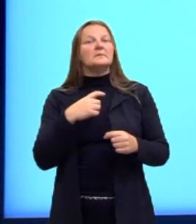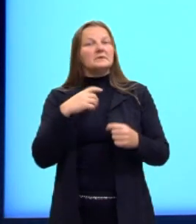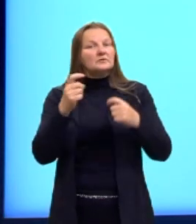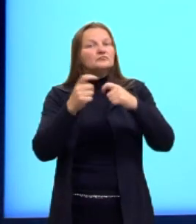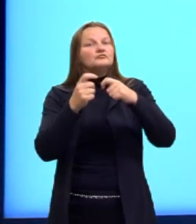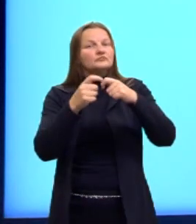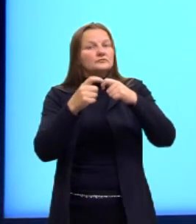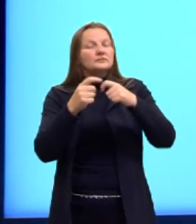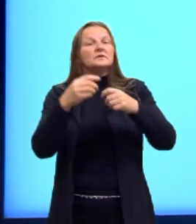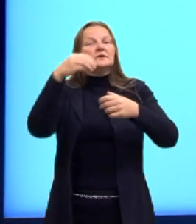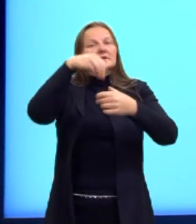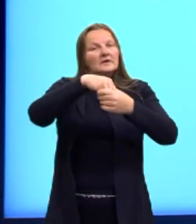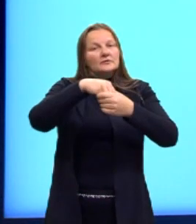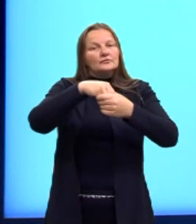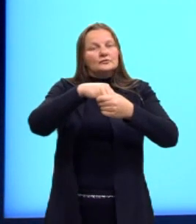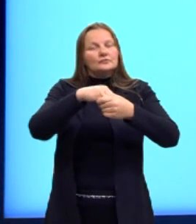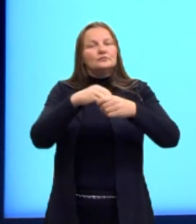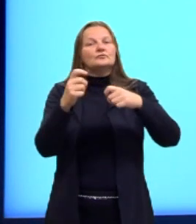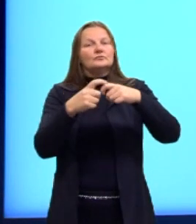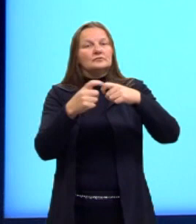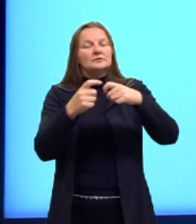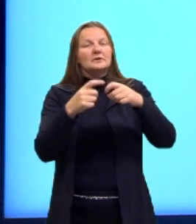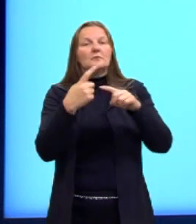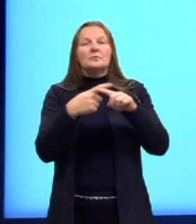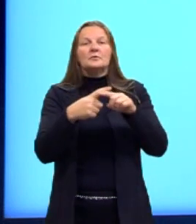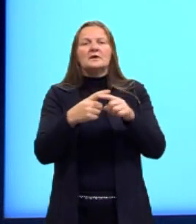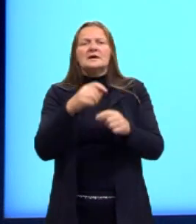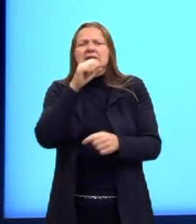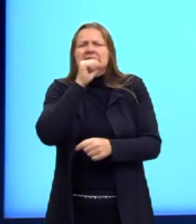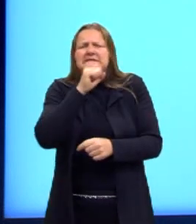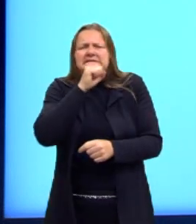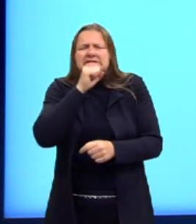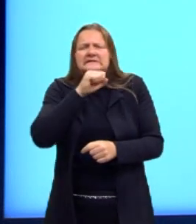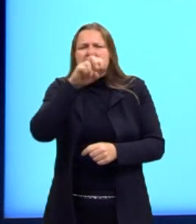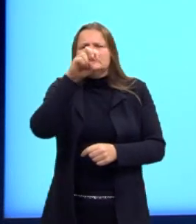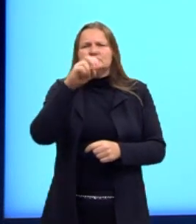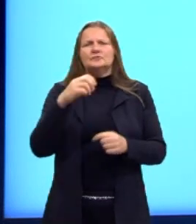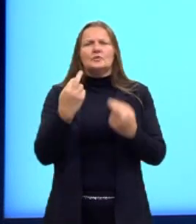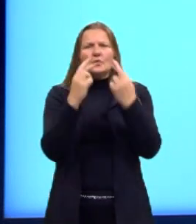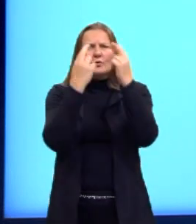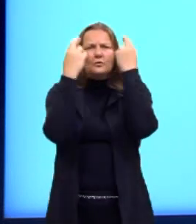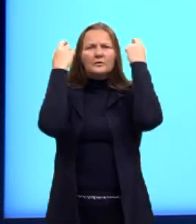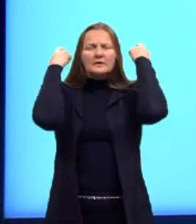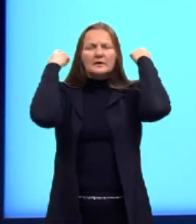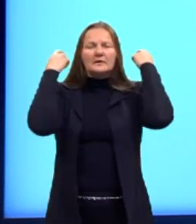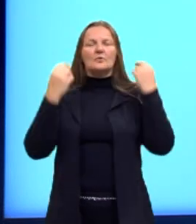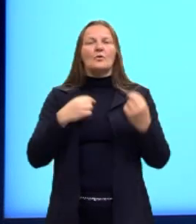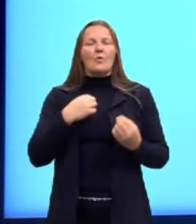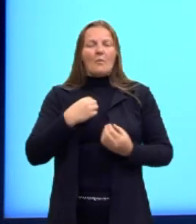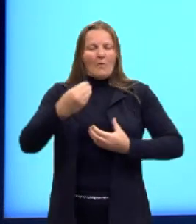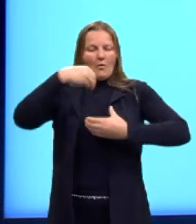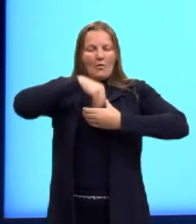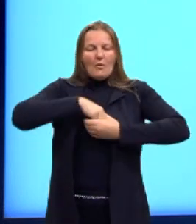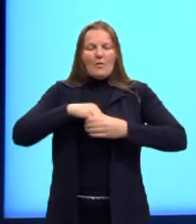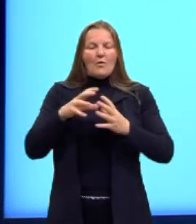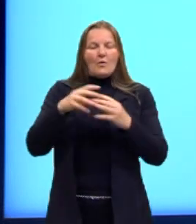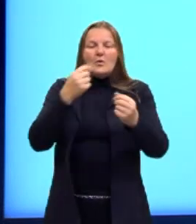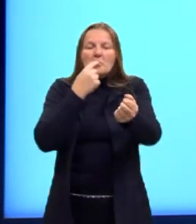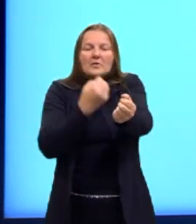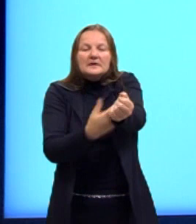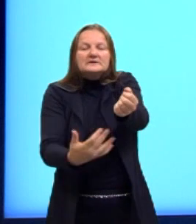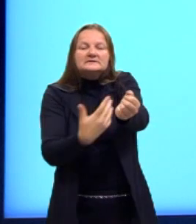humor lá dentro da medicina. Pois, para os antigos gregos, o humor representava os fluidos corporais, como